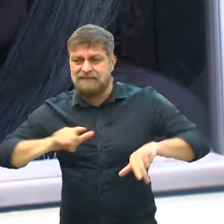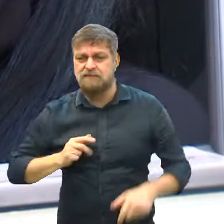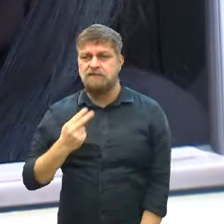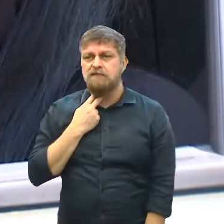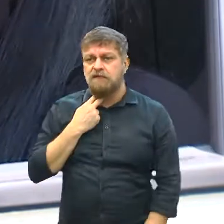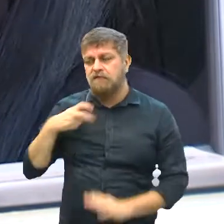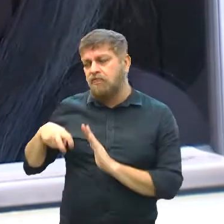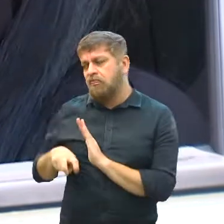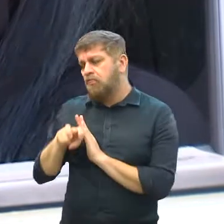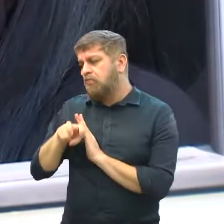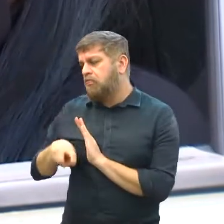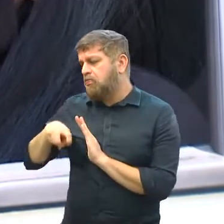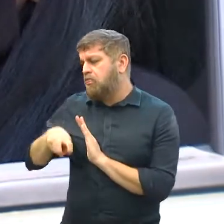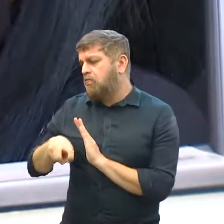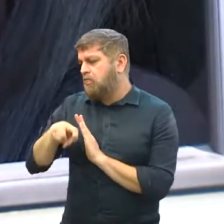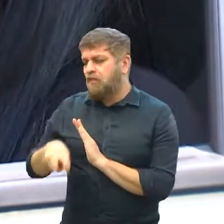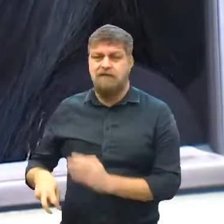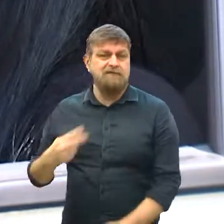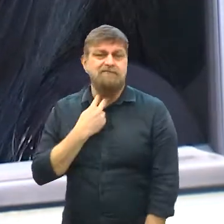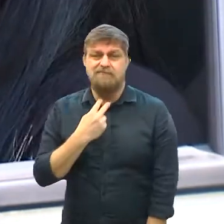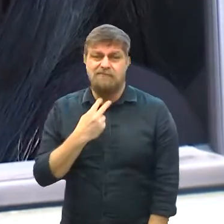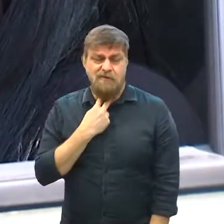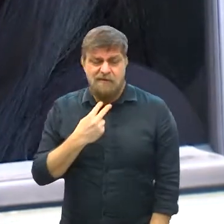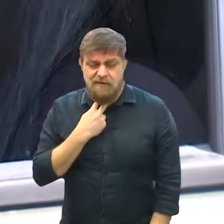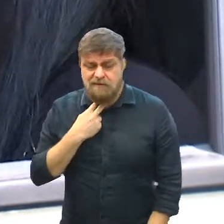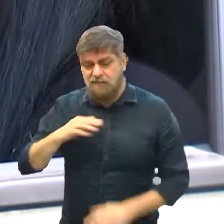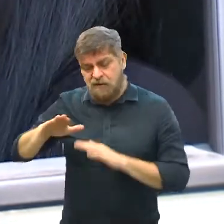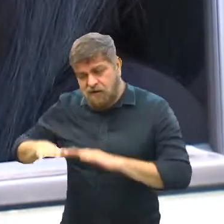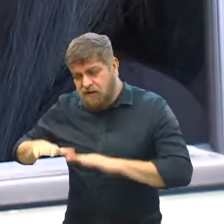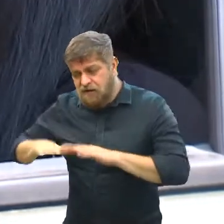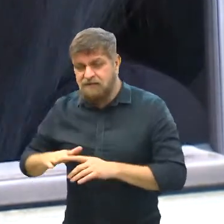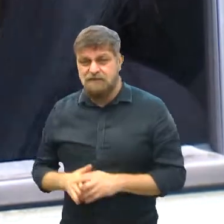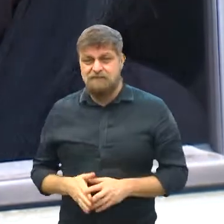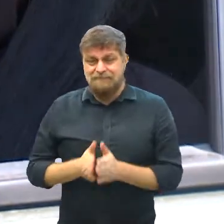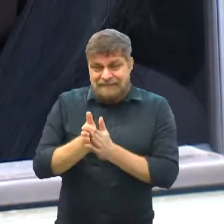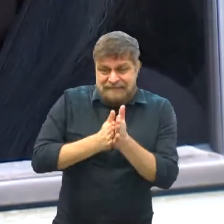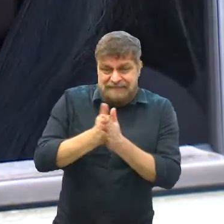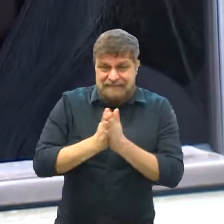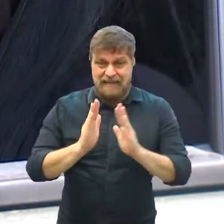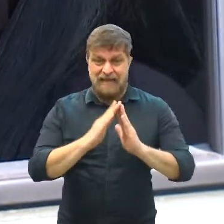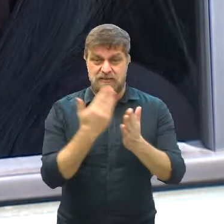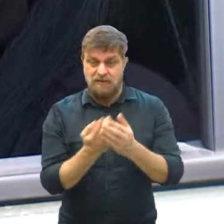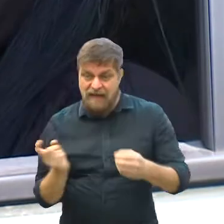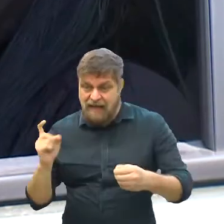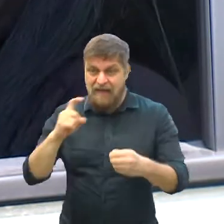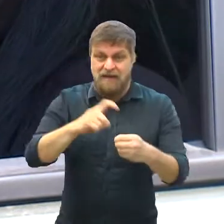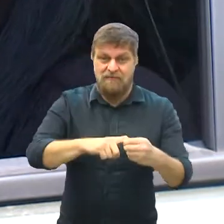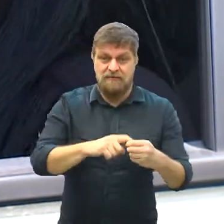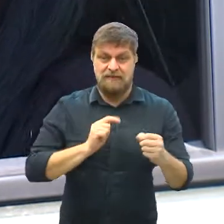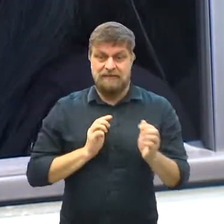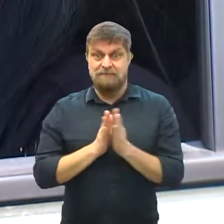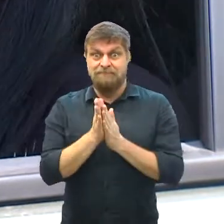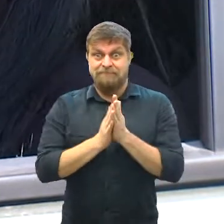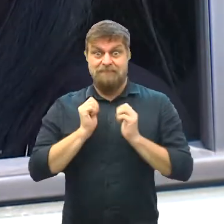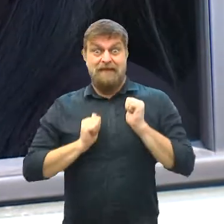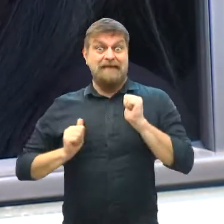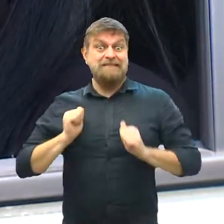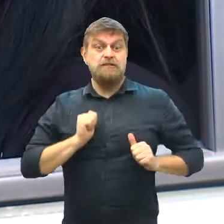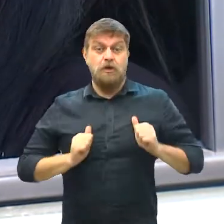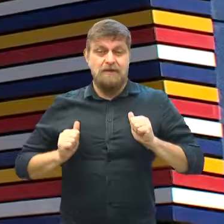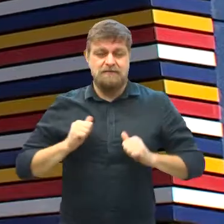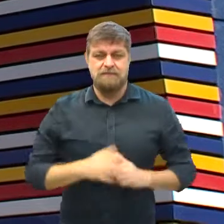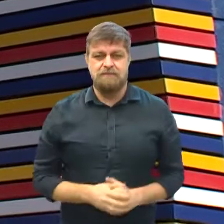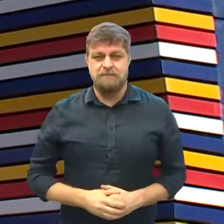diferentes, não tem muito o que fazer, quer sair, não pode. Então ela não vê a hora de voltar às aulas, né? Está bem ansiosa para